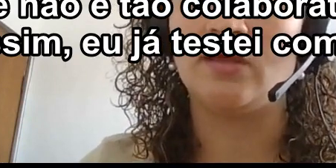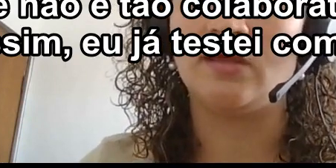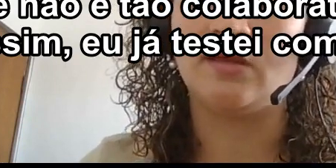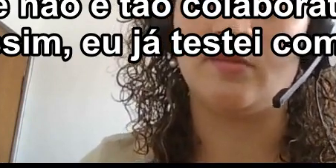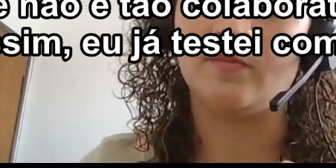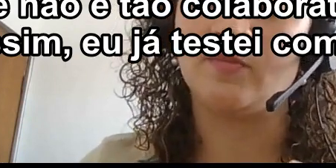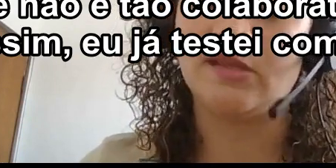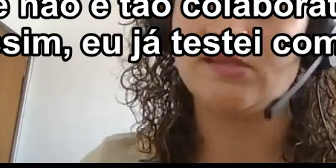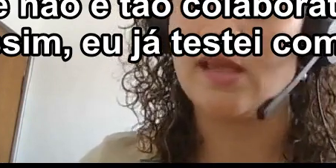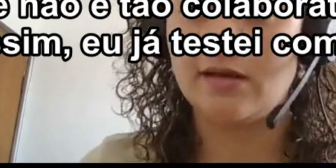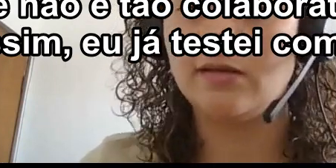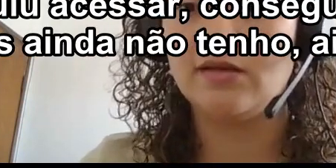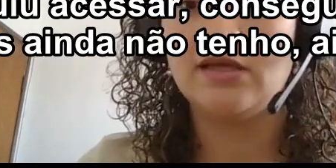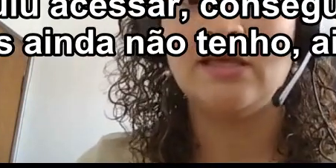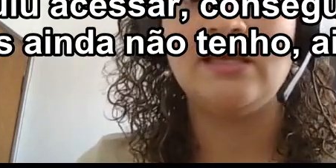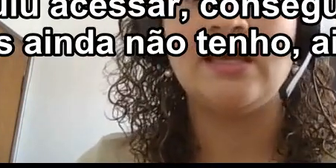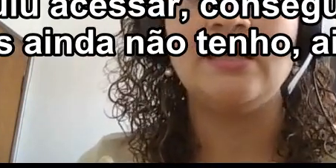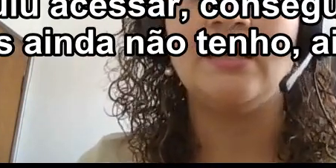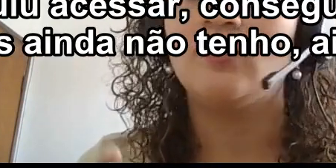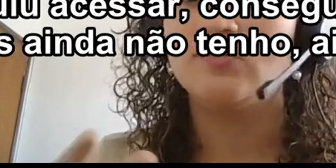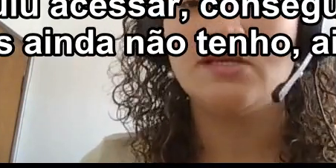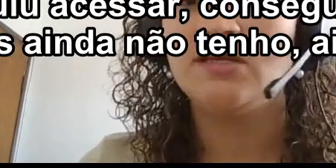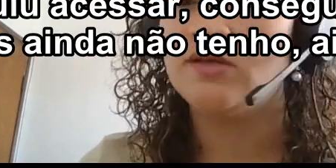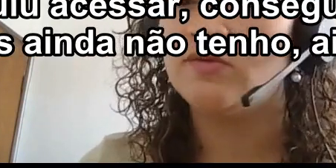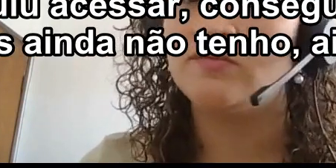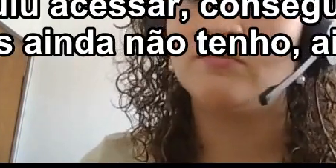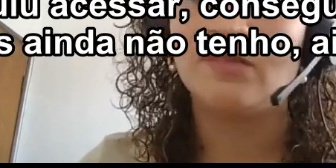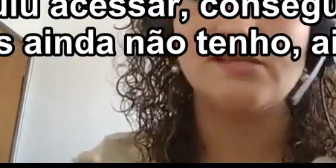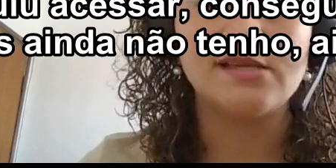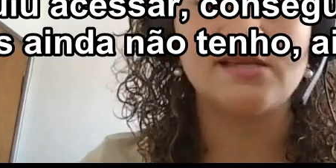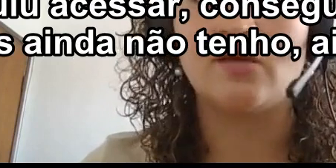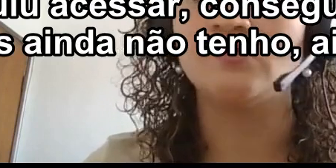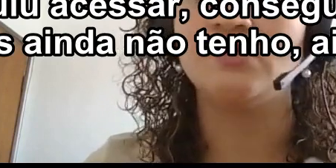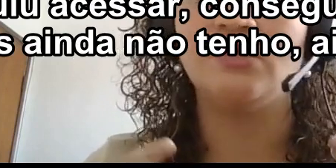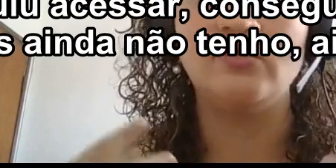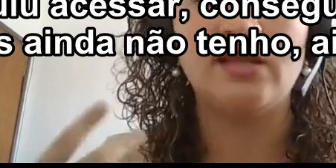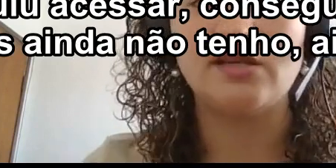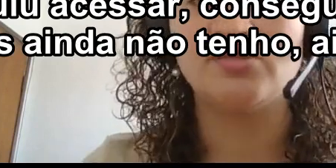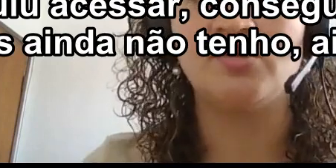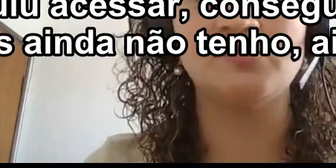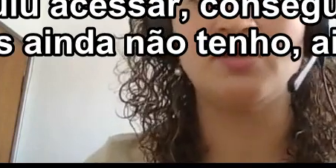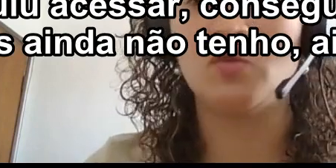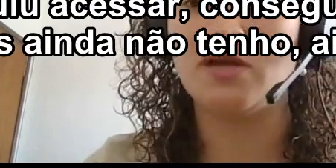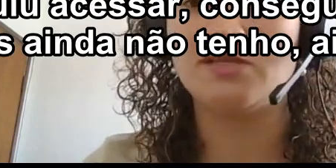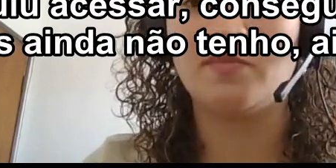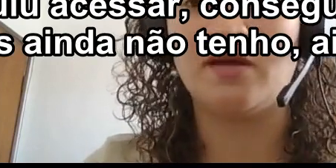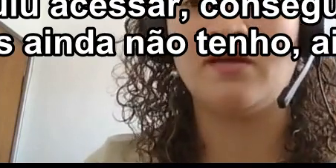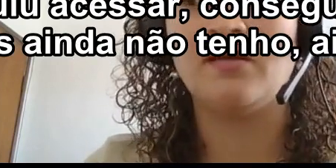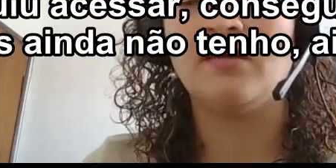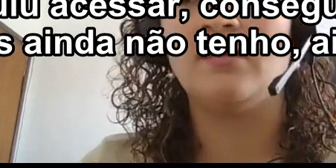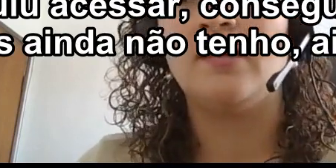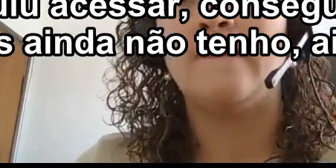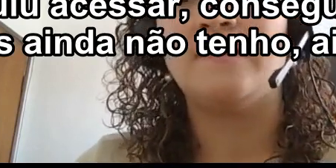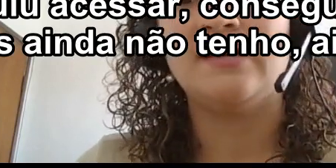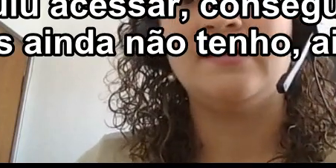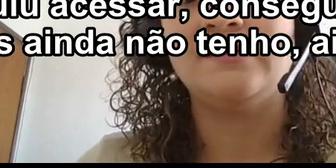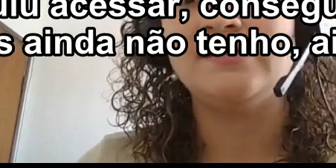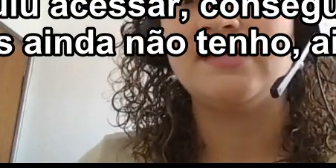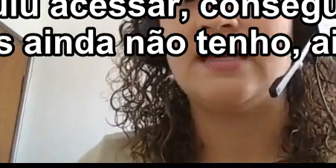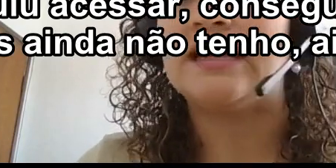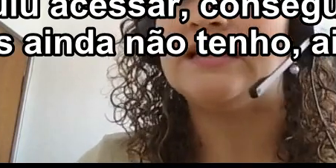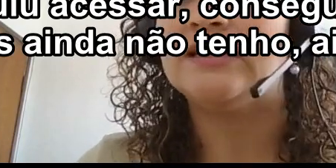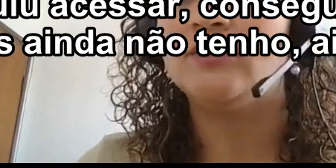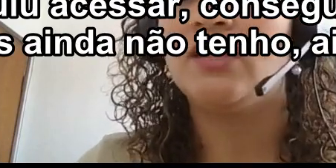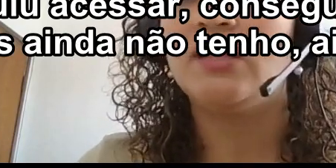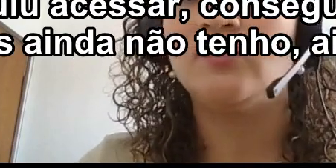cega, e aí ela conseguiu acessar, conseguiu interagir, conseguiu participar. Mas,